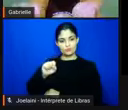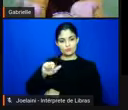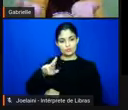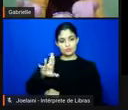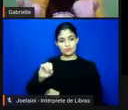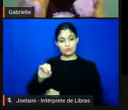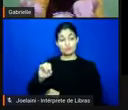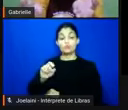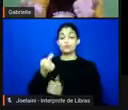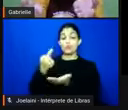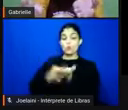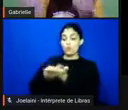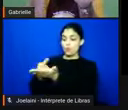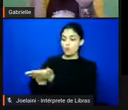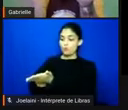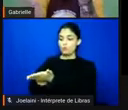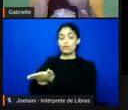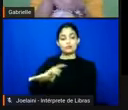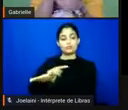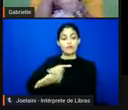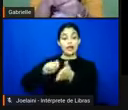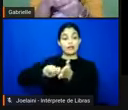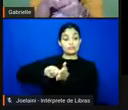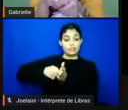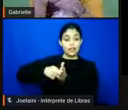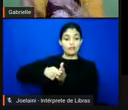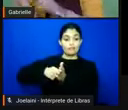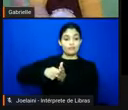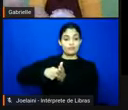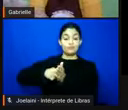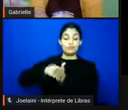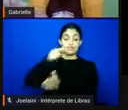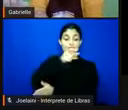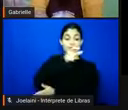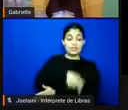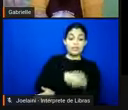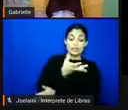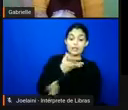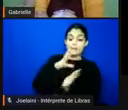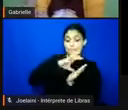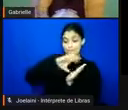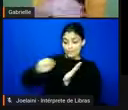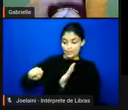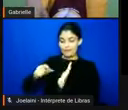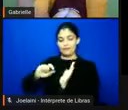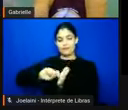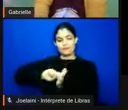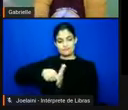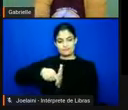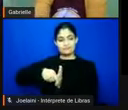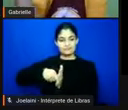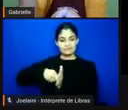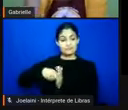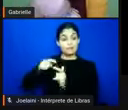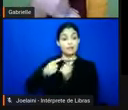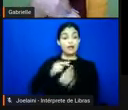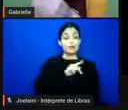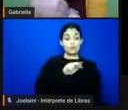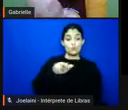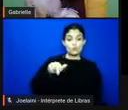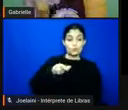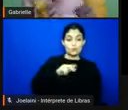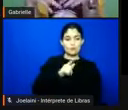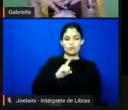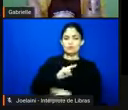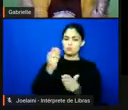Irmandade ficasse com os irmãos da Irmandade, e ele quer confiscar essa chave. E aí, os irmãos entram com o